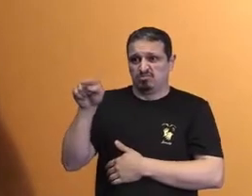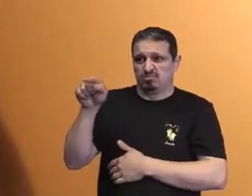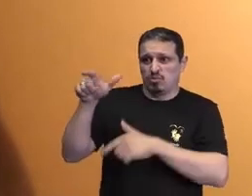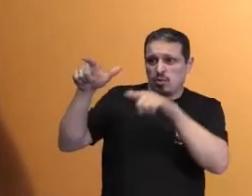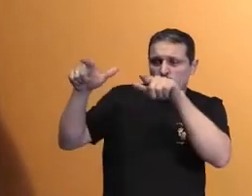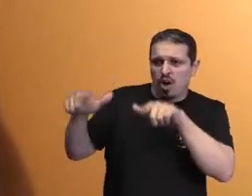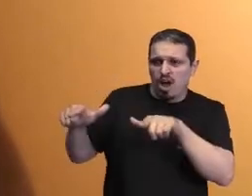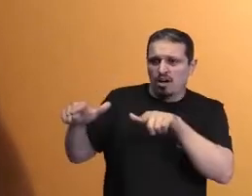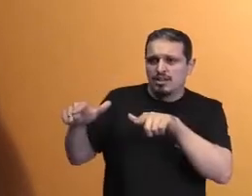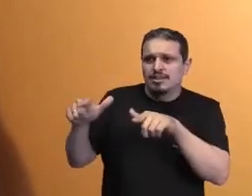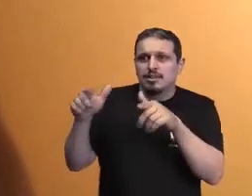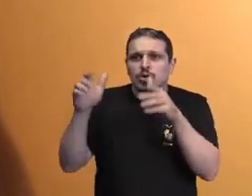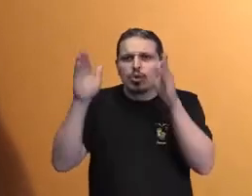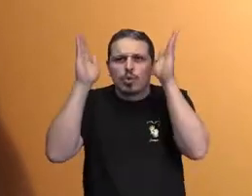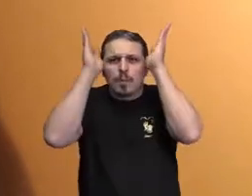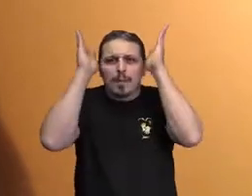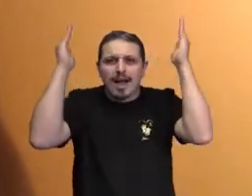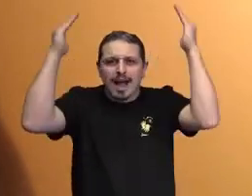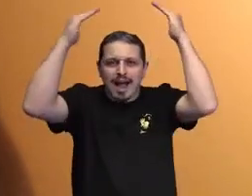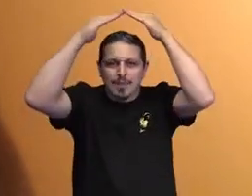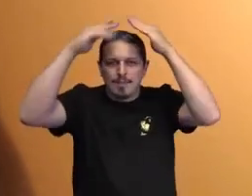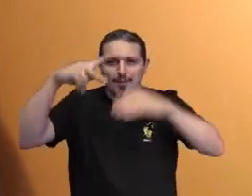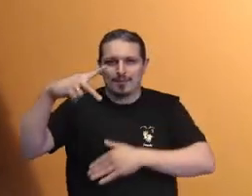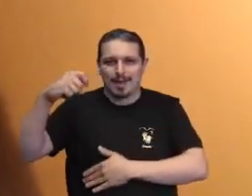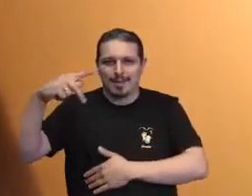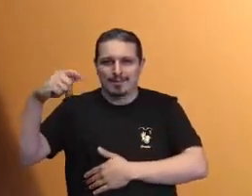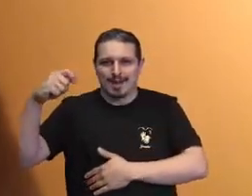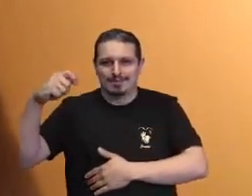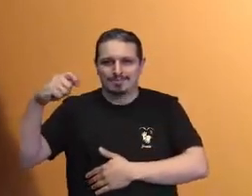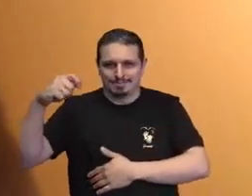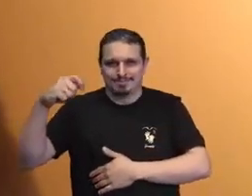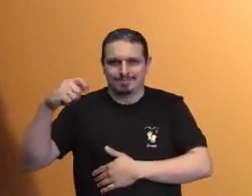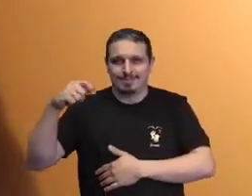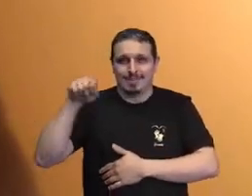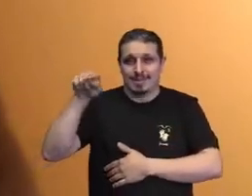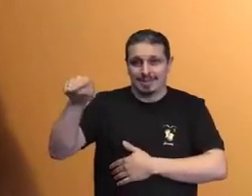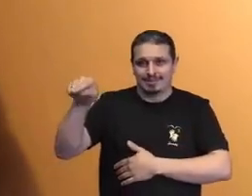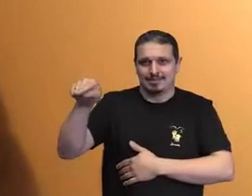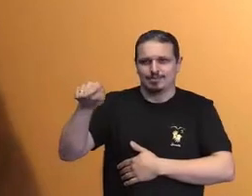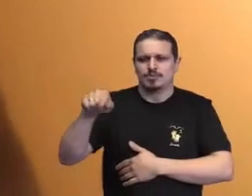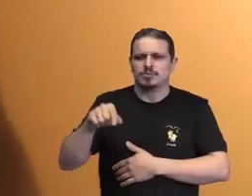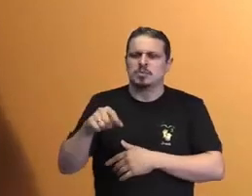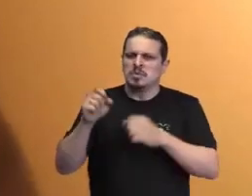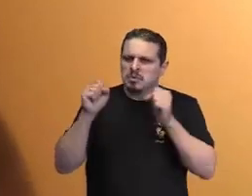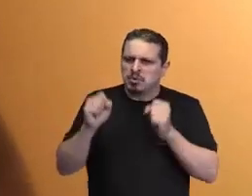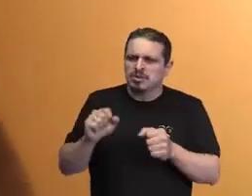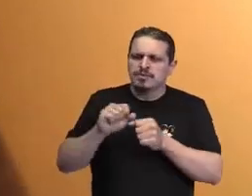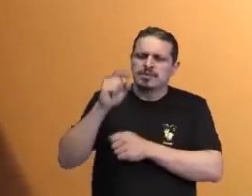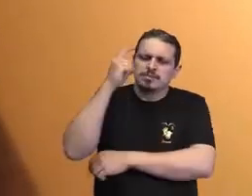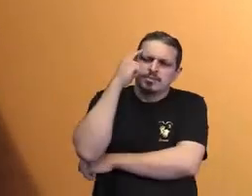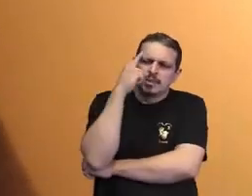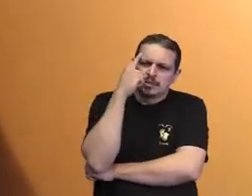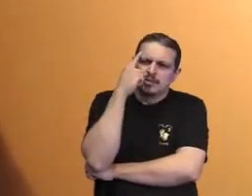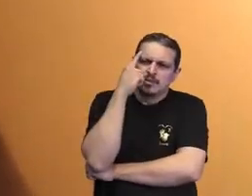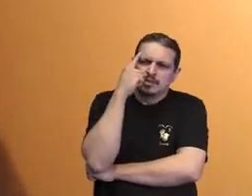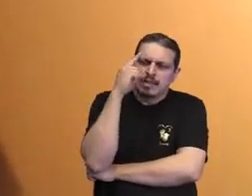Capela Sistina tem algo muito forte para lidar com a mentalidade que a gente tem que cada vez mais ter clareza.